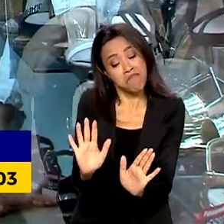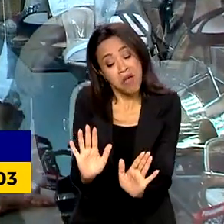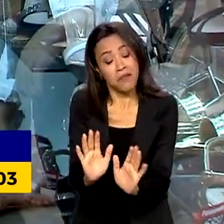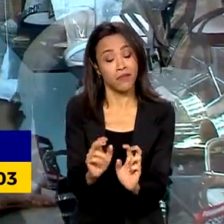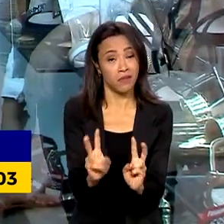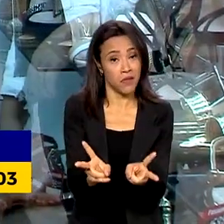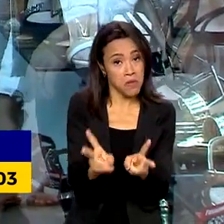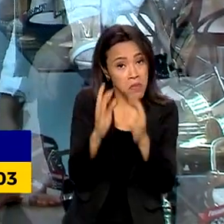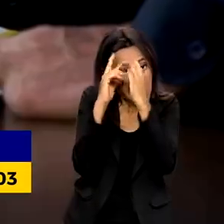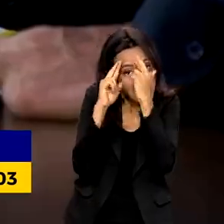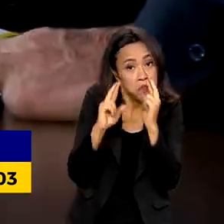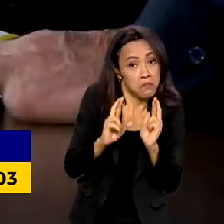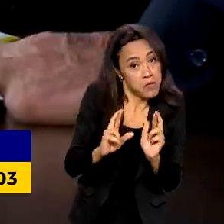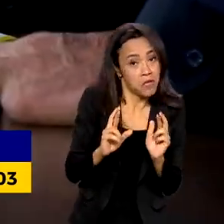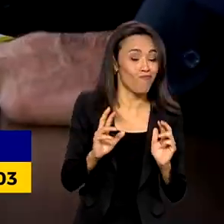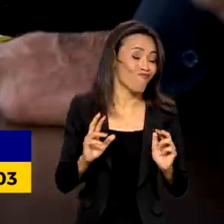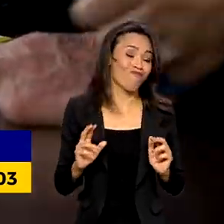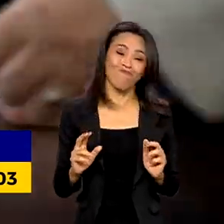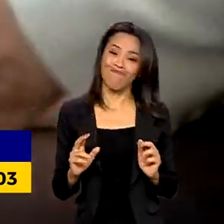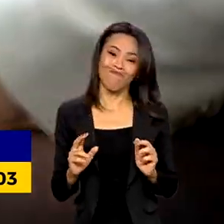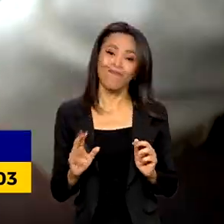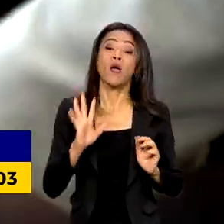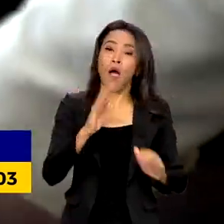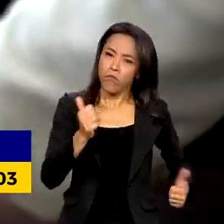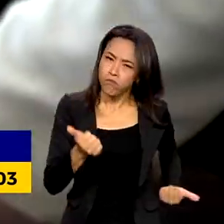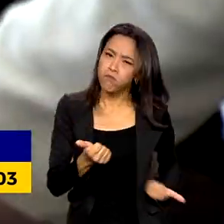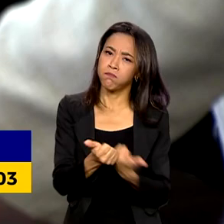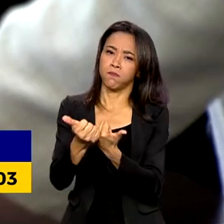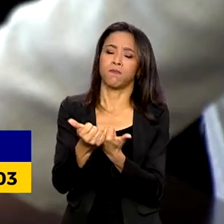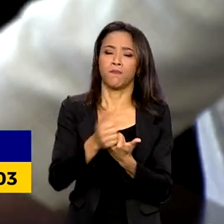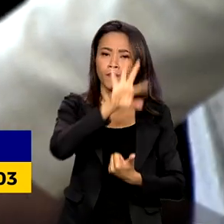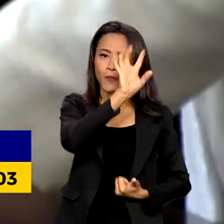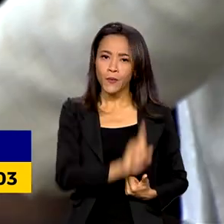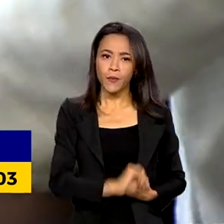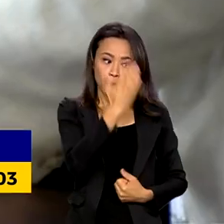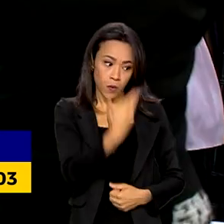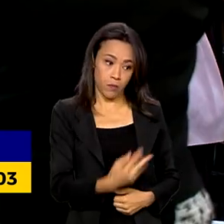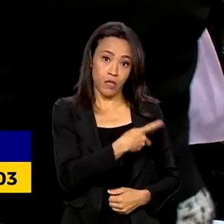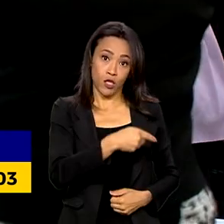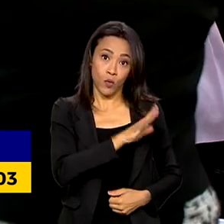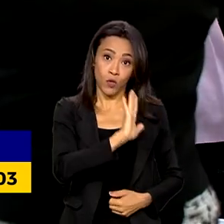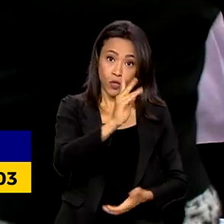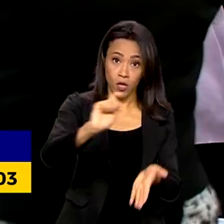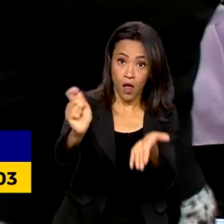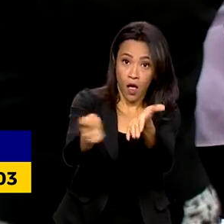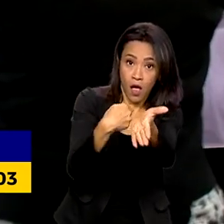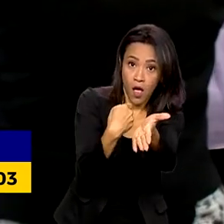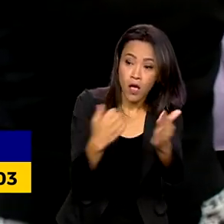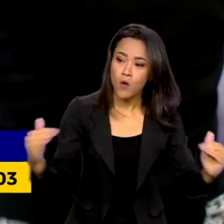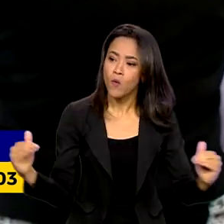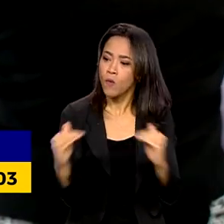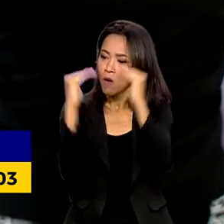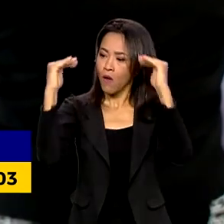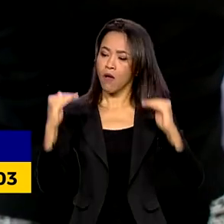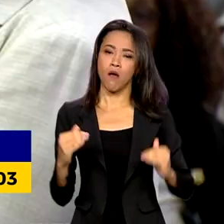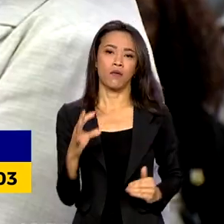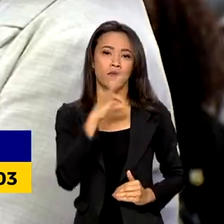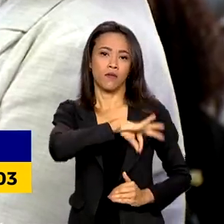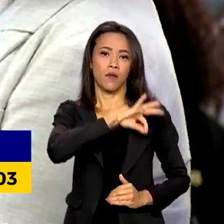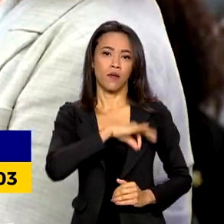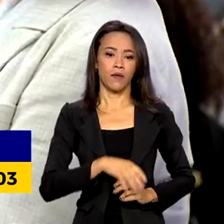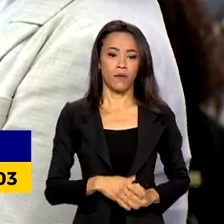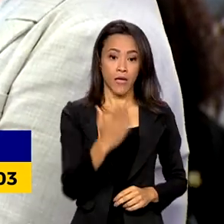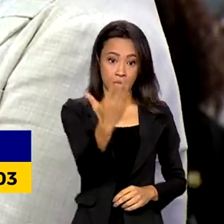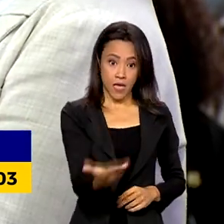respeitado. Para reforçar o direito, o presidente Lula sancionou a lei de igualdade salarial. A gente pode ter